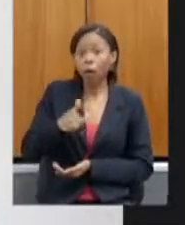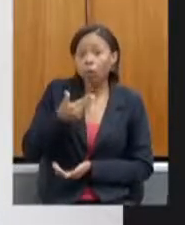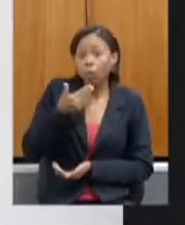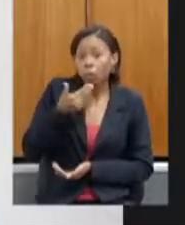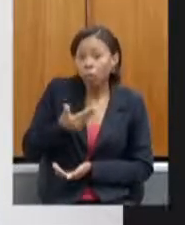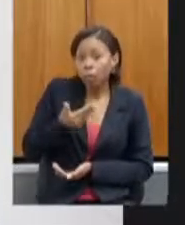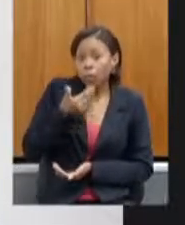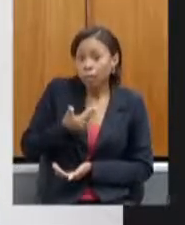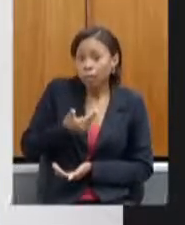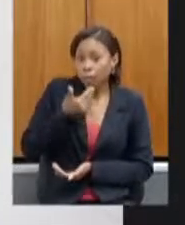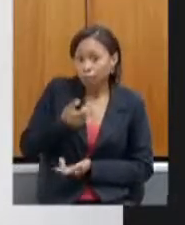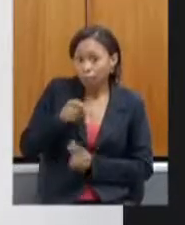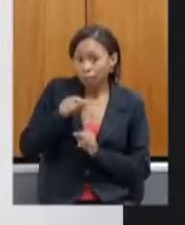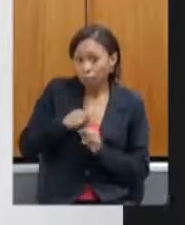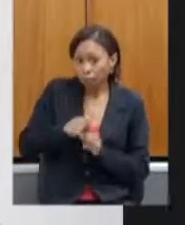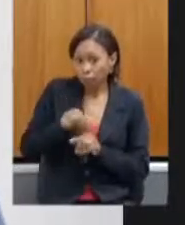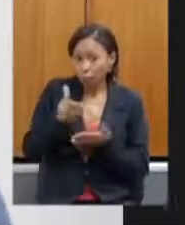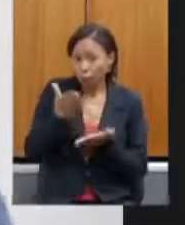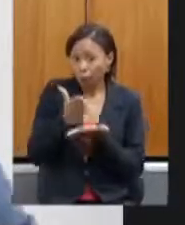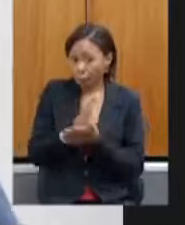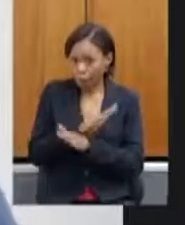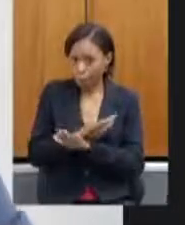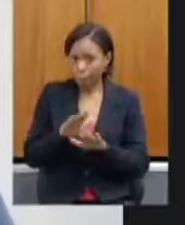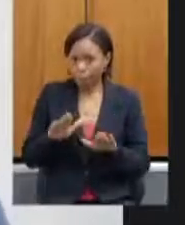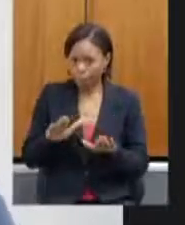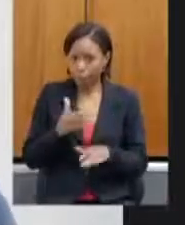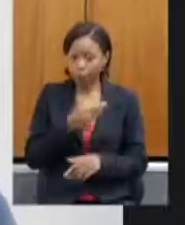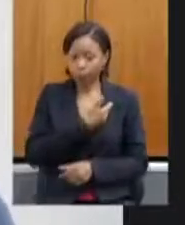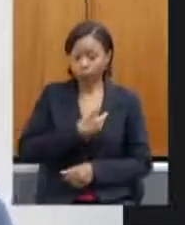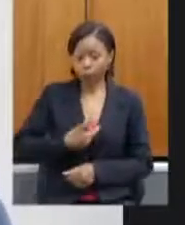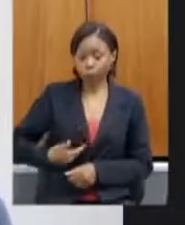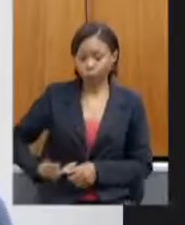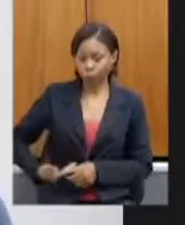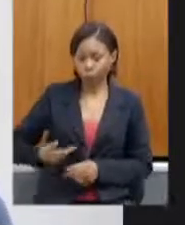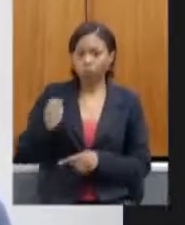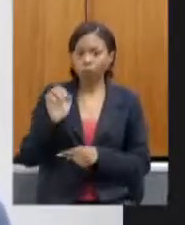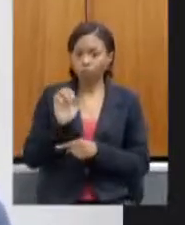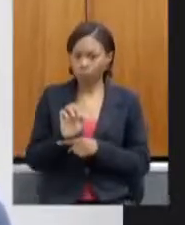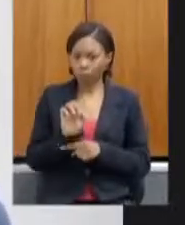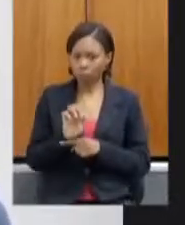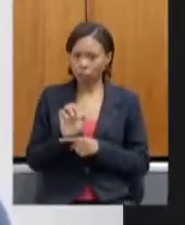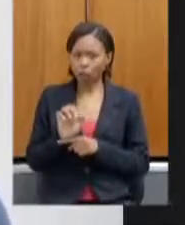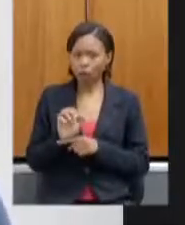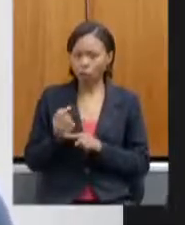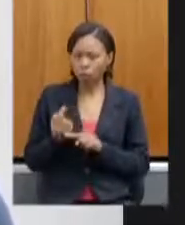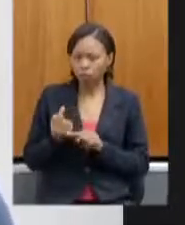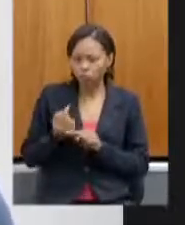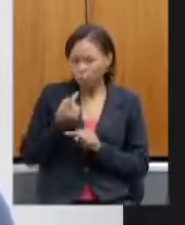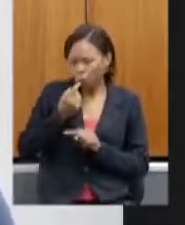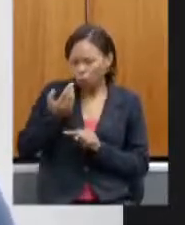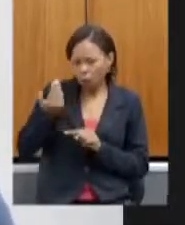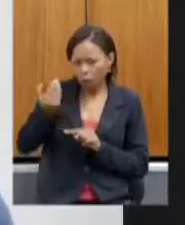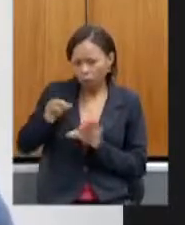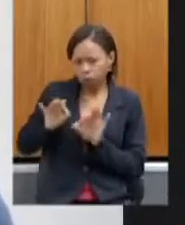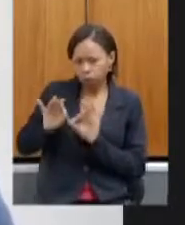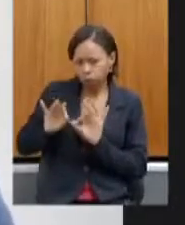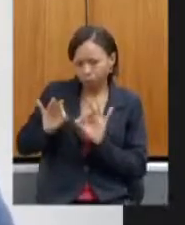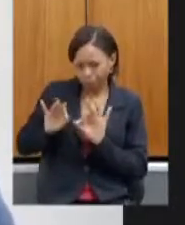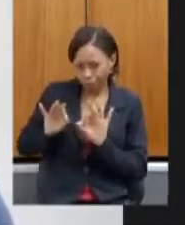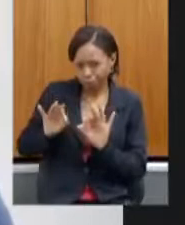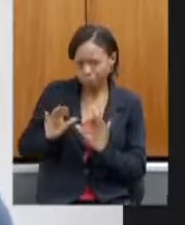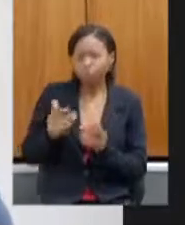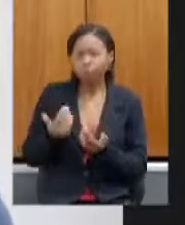O governo inclusive começou o governo estadual a fazer o acerto há dias atrás. O governo federal,